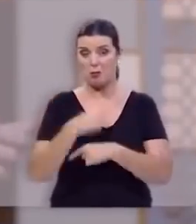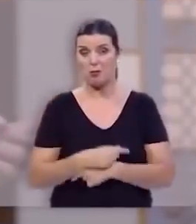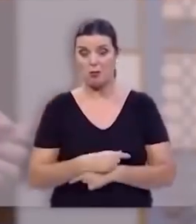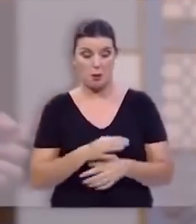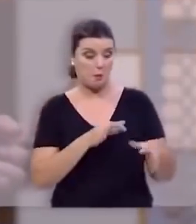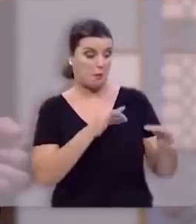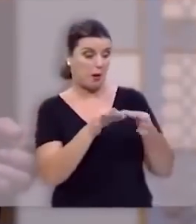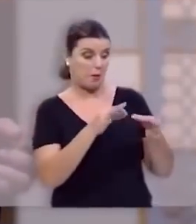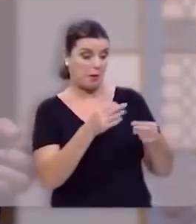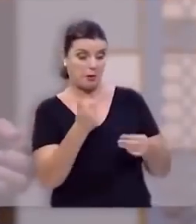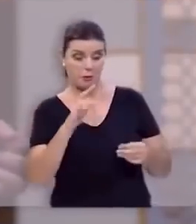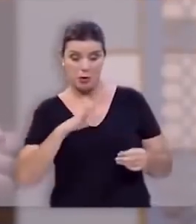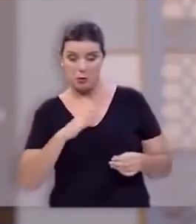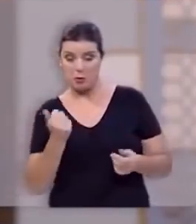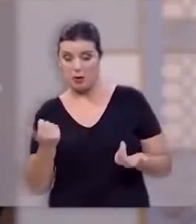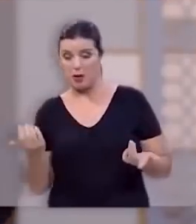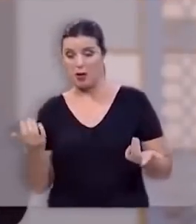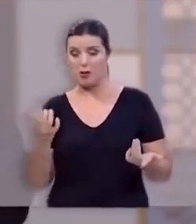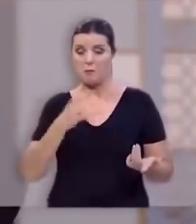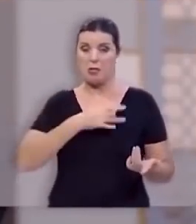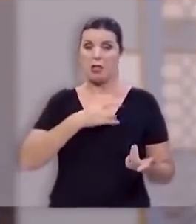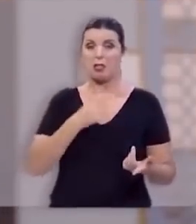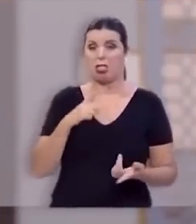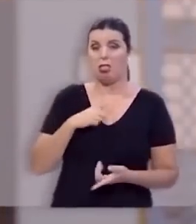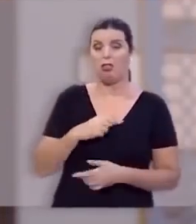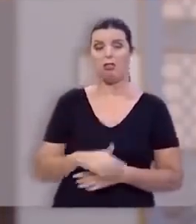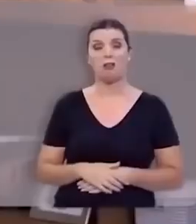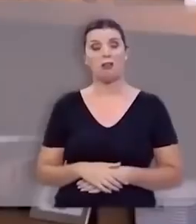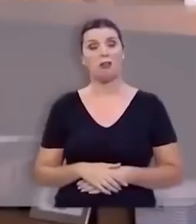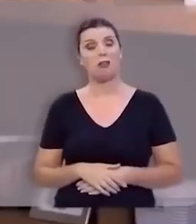Preparo sem coragem é covardia.